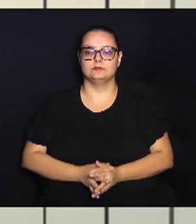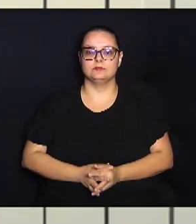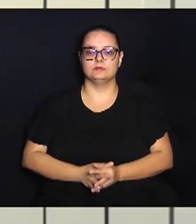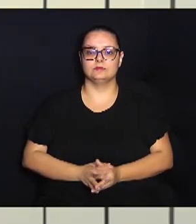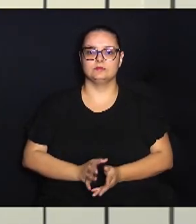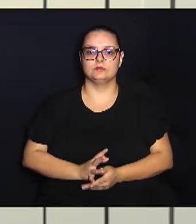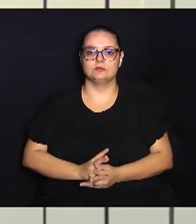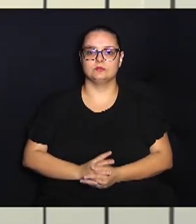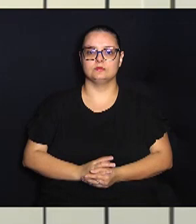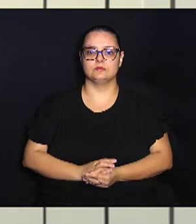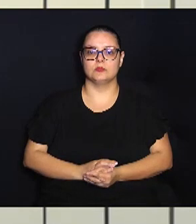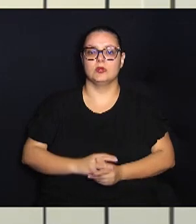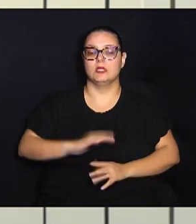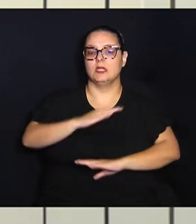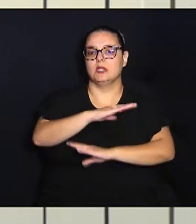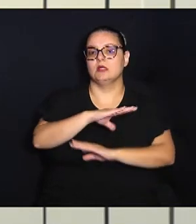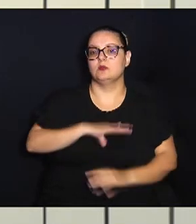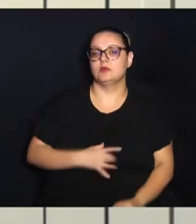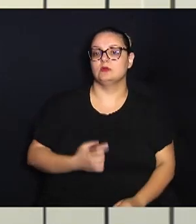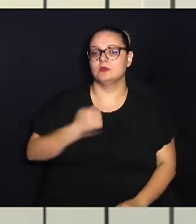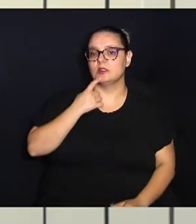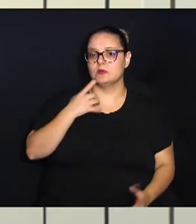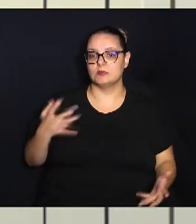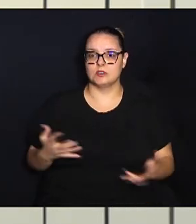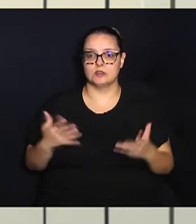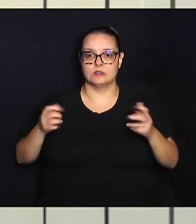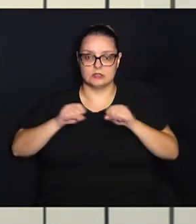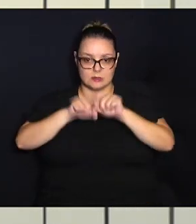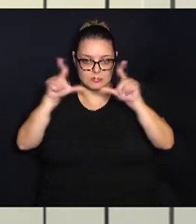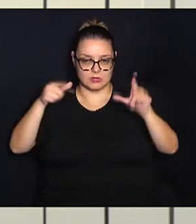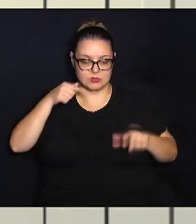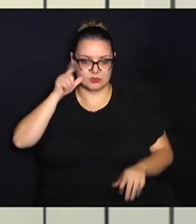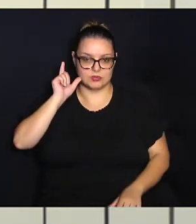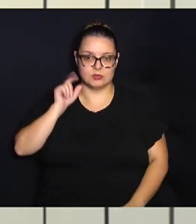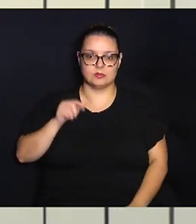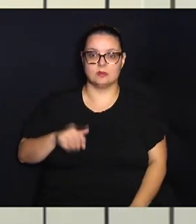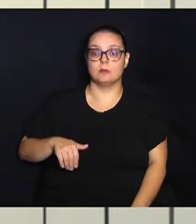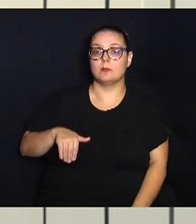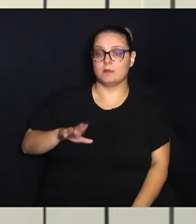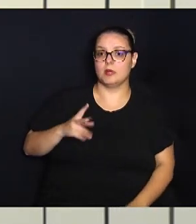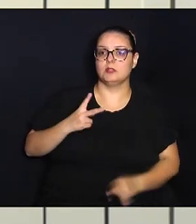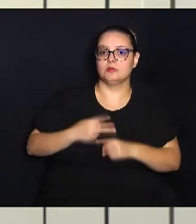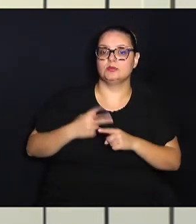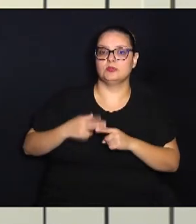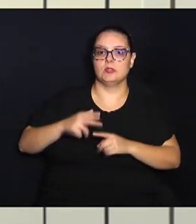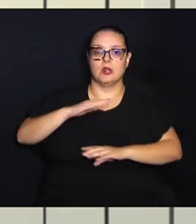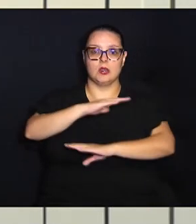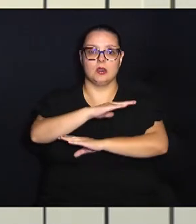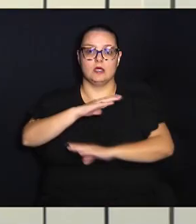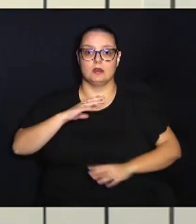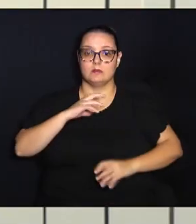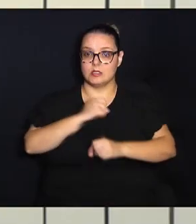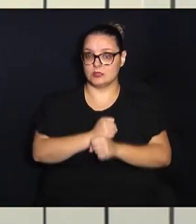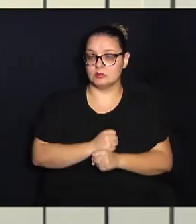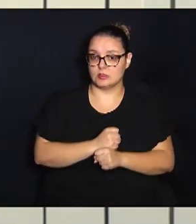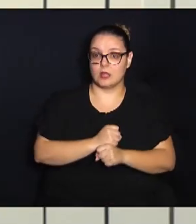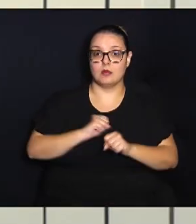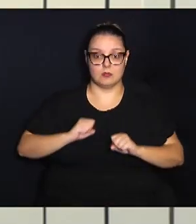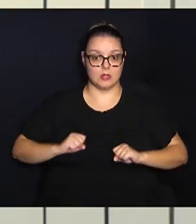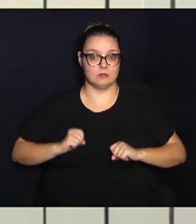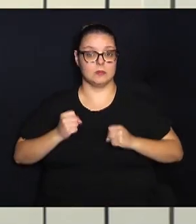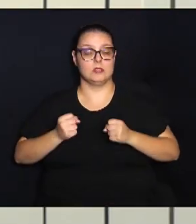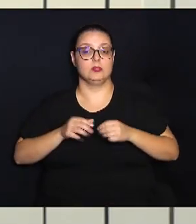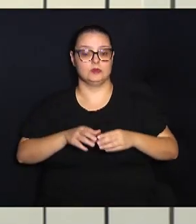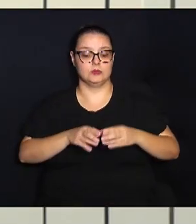A Câmara de Campinas promoveu na manhã de ontem mais uma edição do Câmara Integrada. Para reforçar a